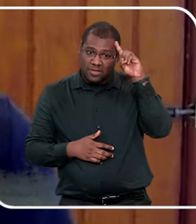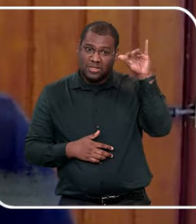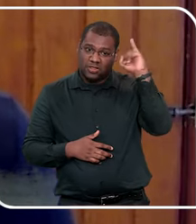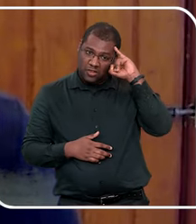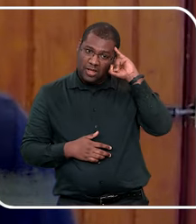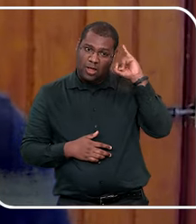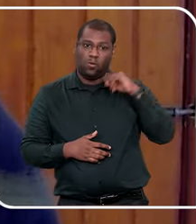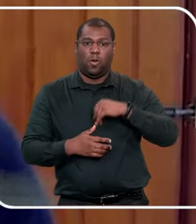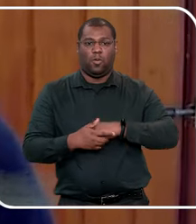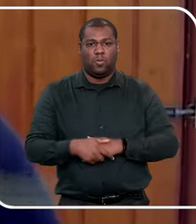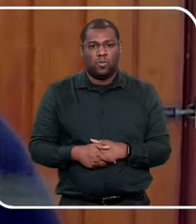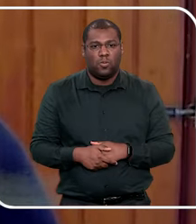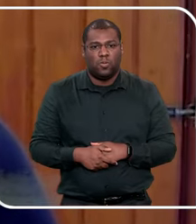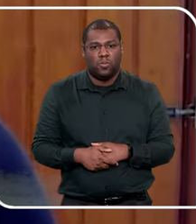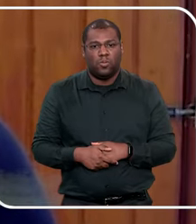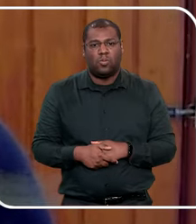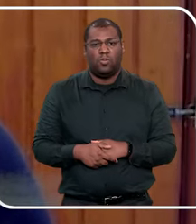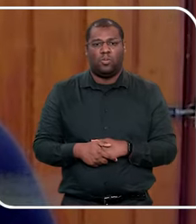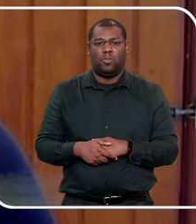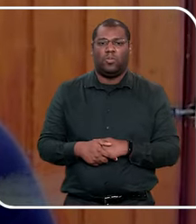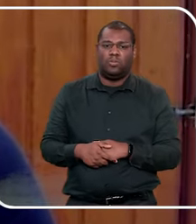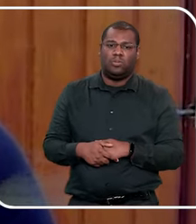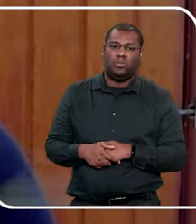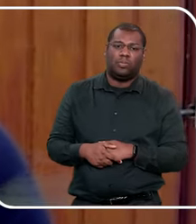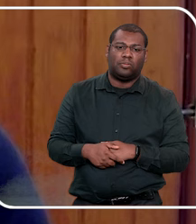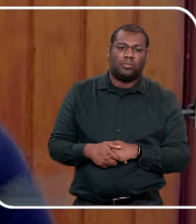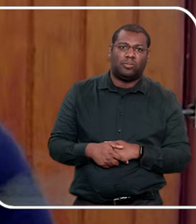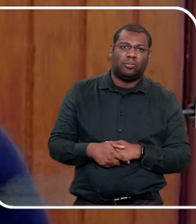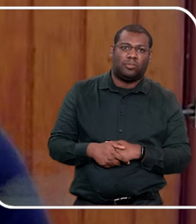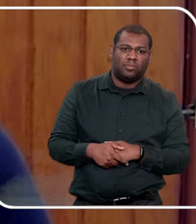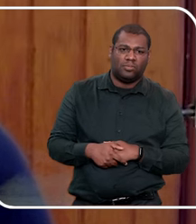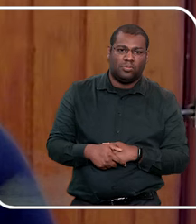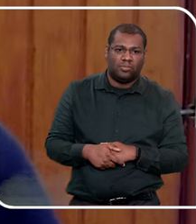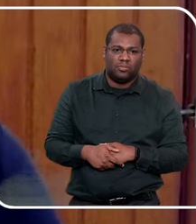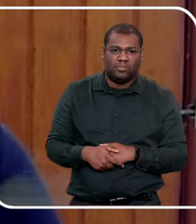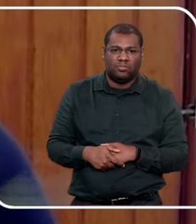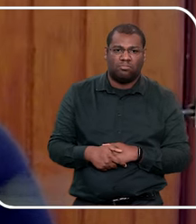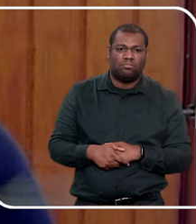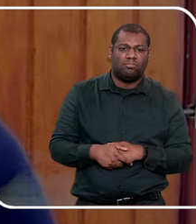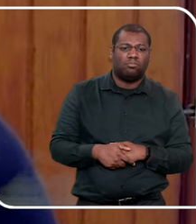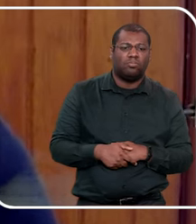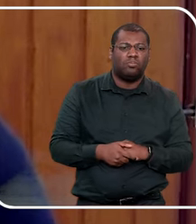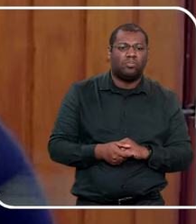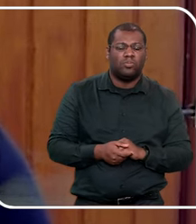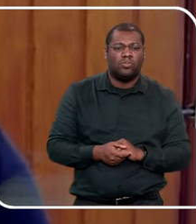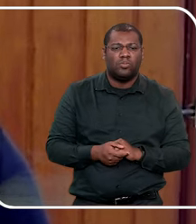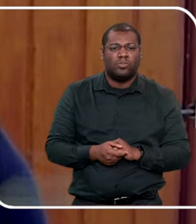todo, todo, eu ia falar uma frase, mas não veio a cabeça aqui mesmo.